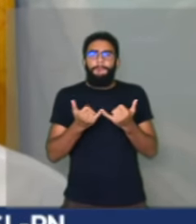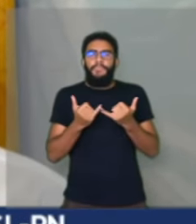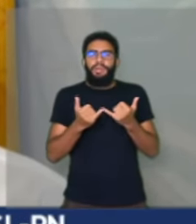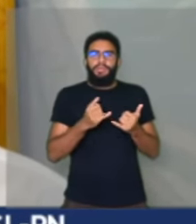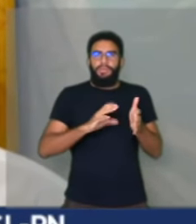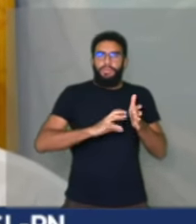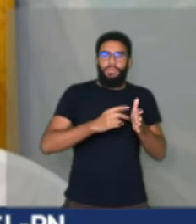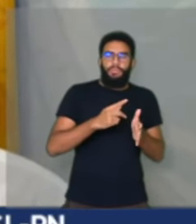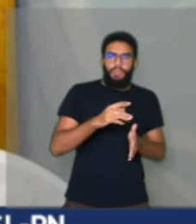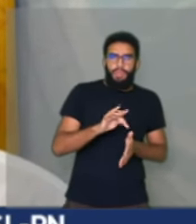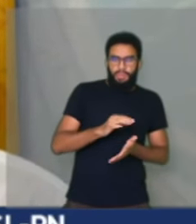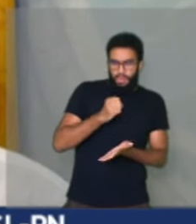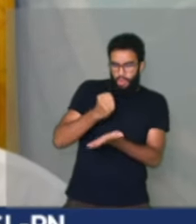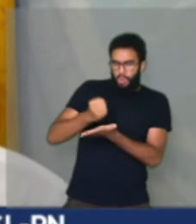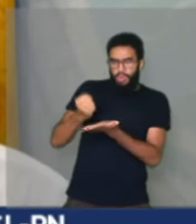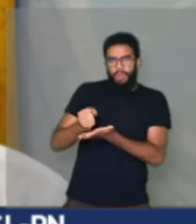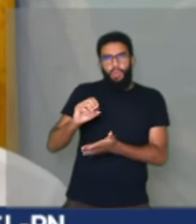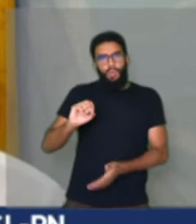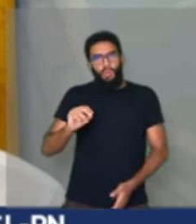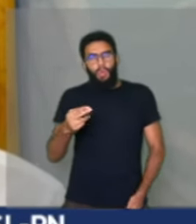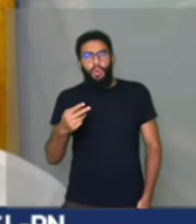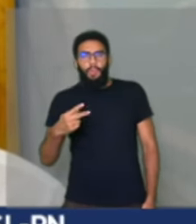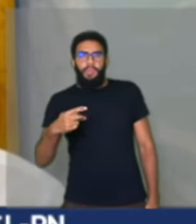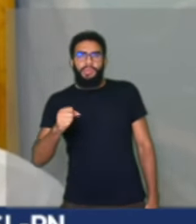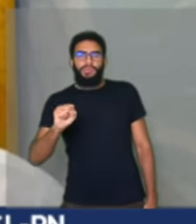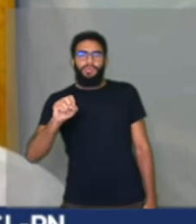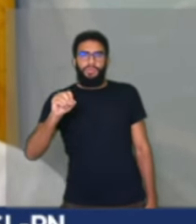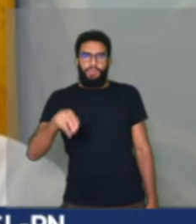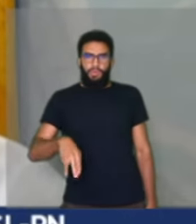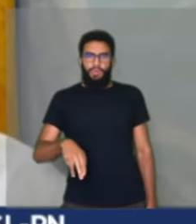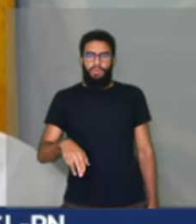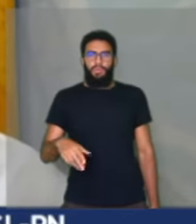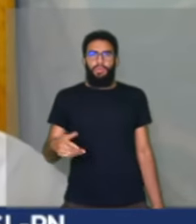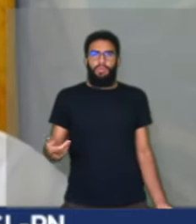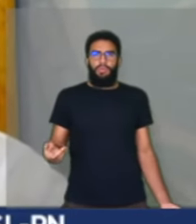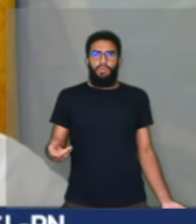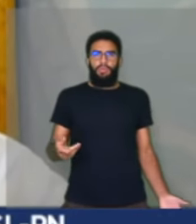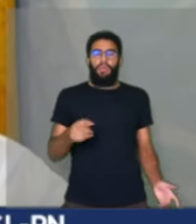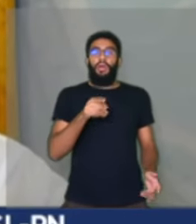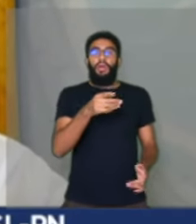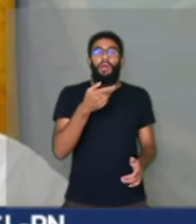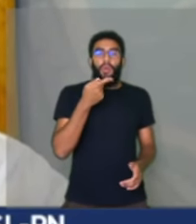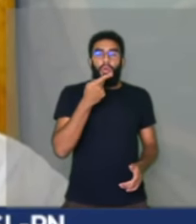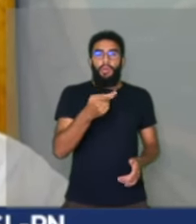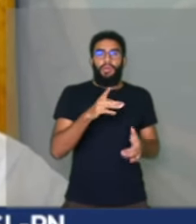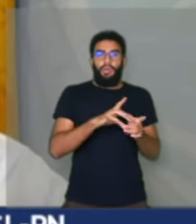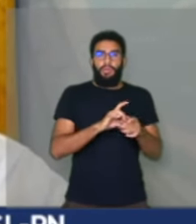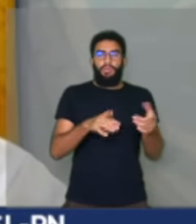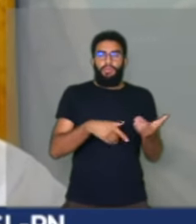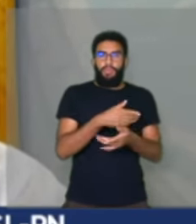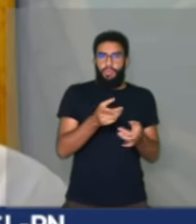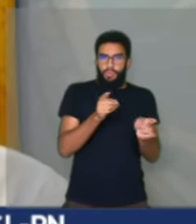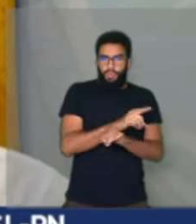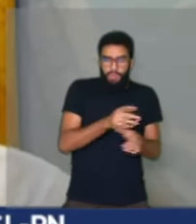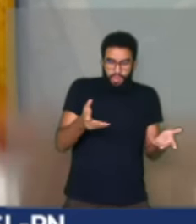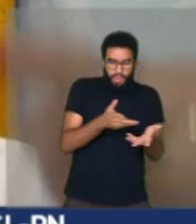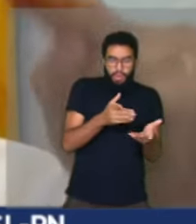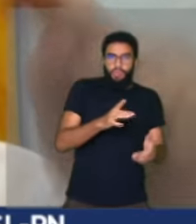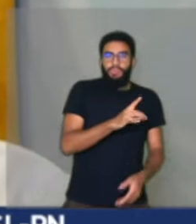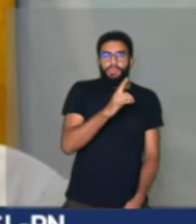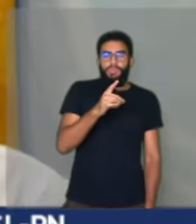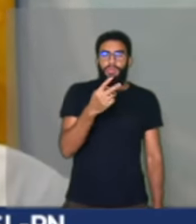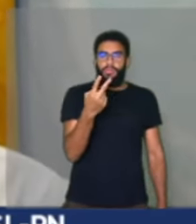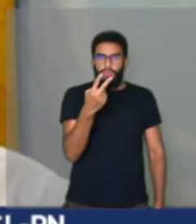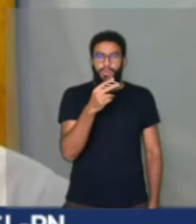dos Trabalhadores ou pelo PSOL. Não, manifestação antidemocrática foi essa agora do dia 2, agora de outubro, que